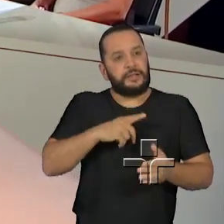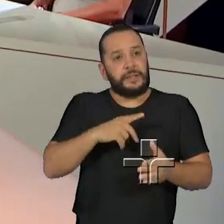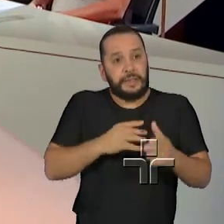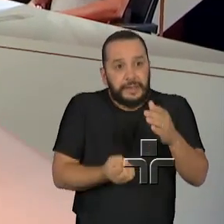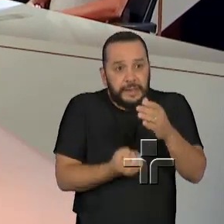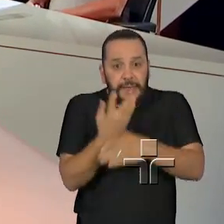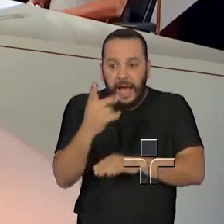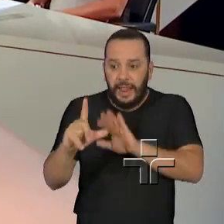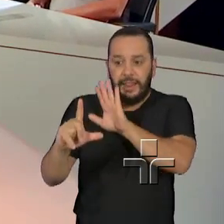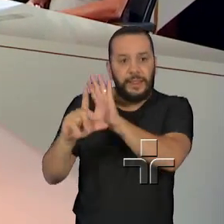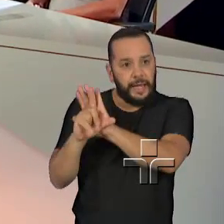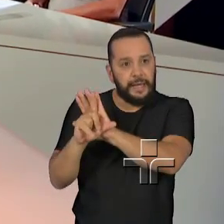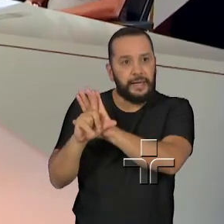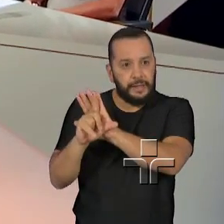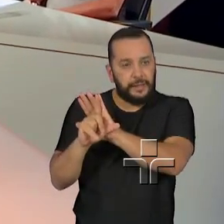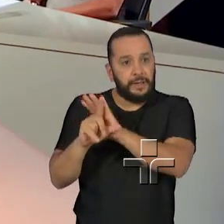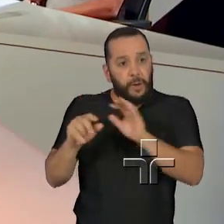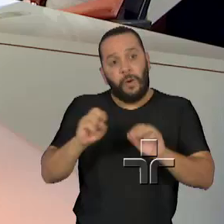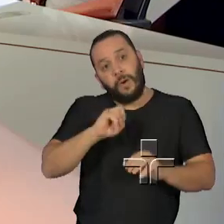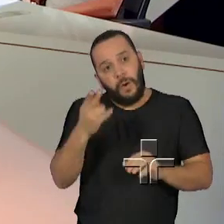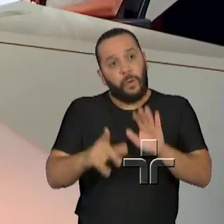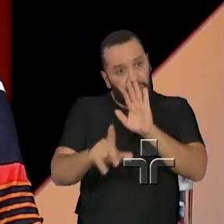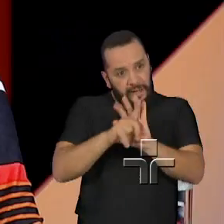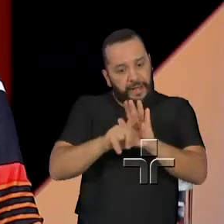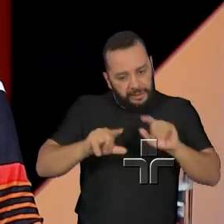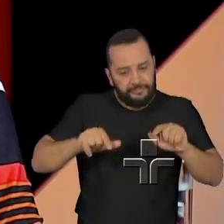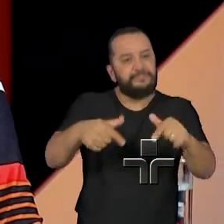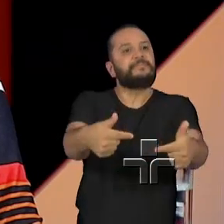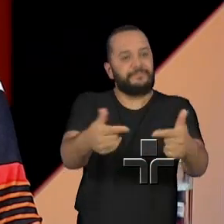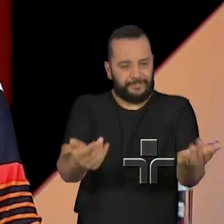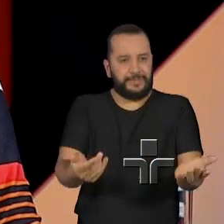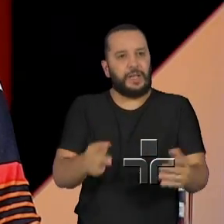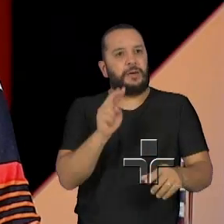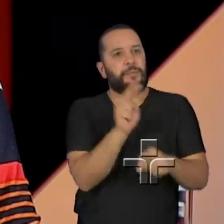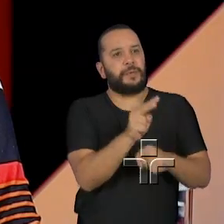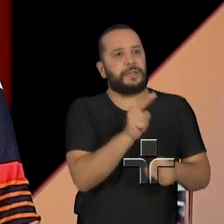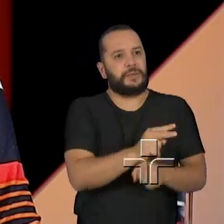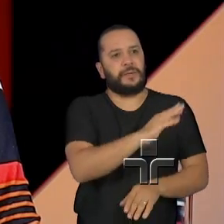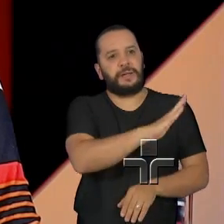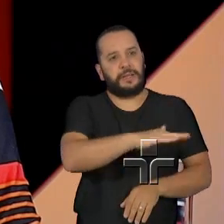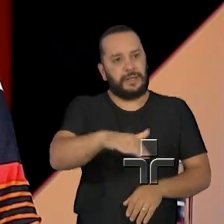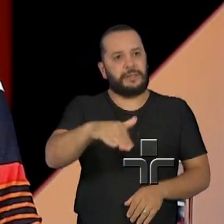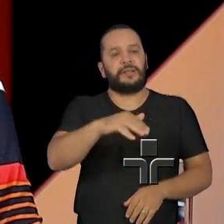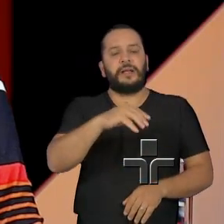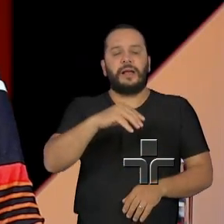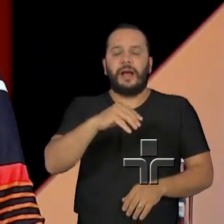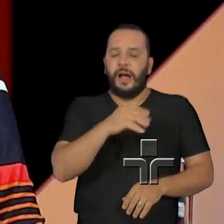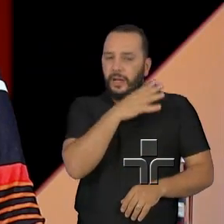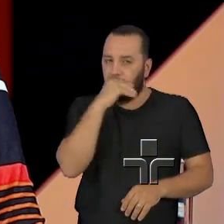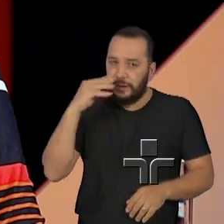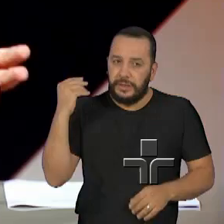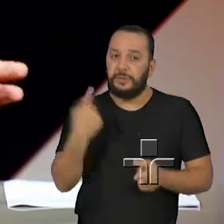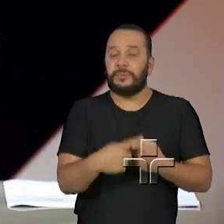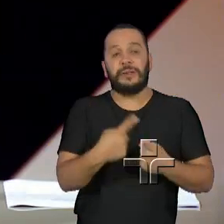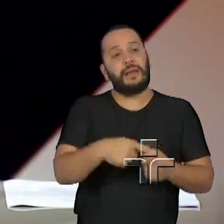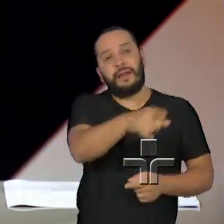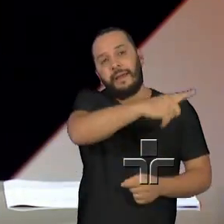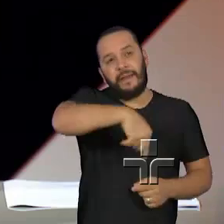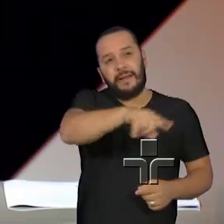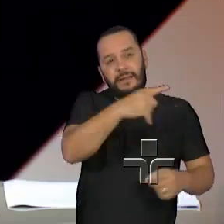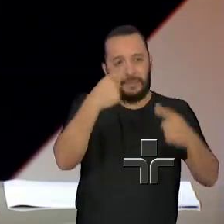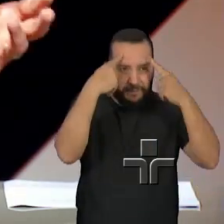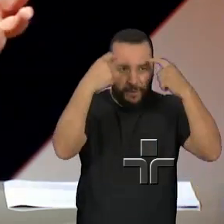nesse nosso caso, políticas públicas de proteção para criança e adolescente em razão da violência que muitas vezes são submetidos.